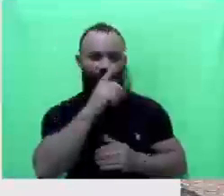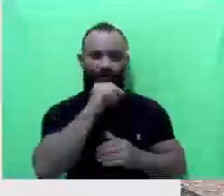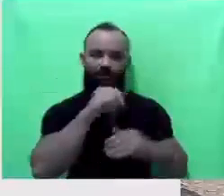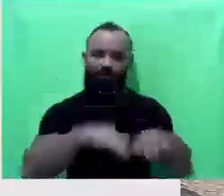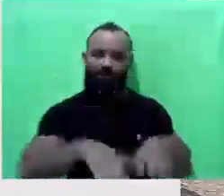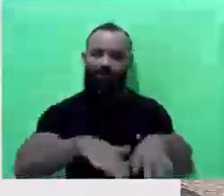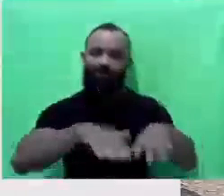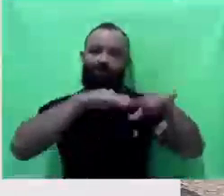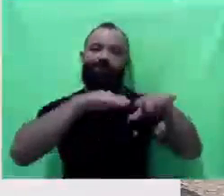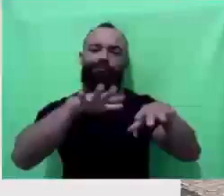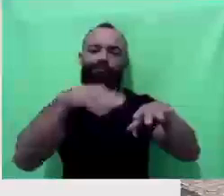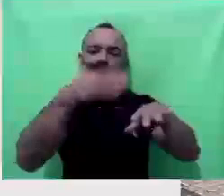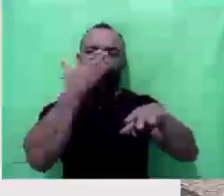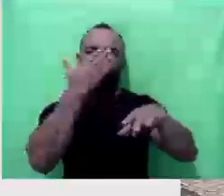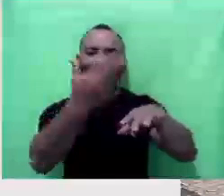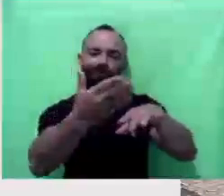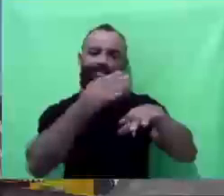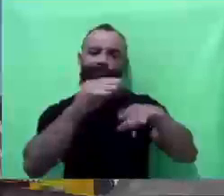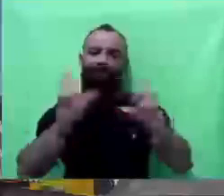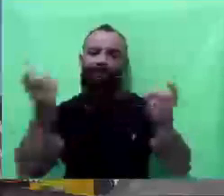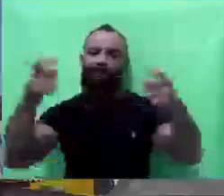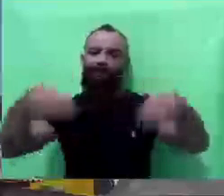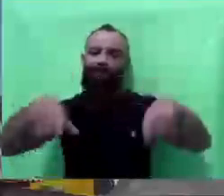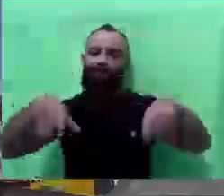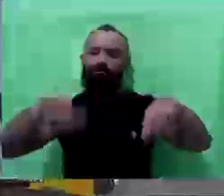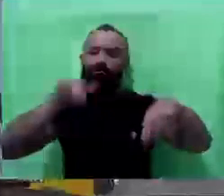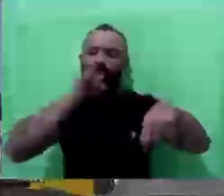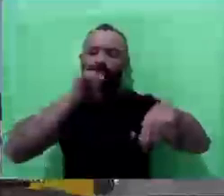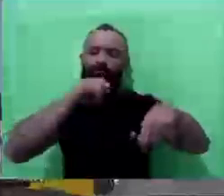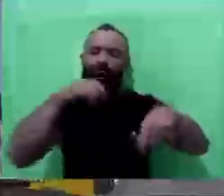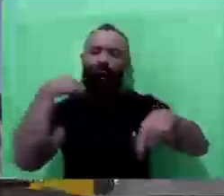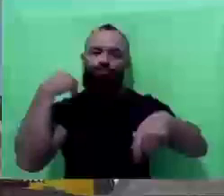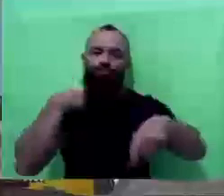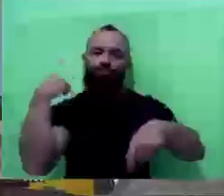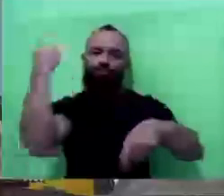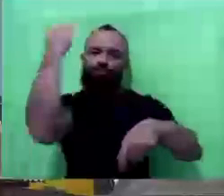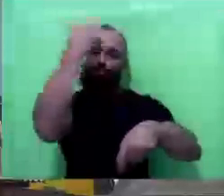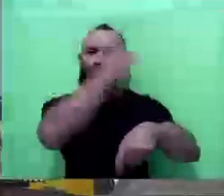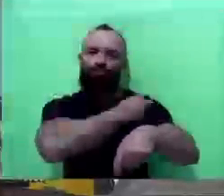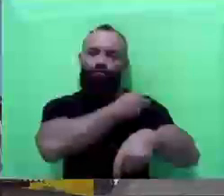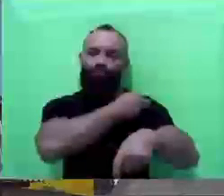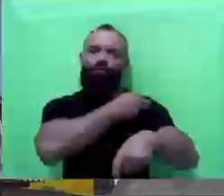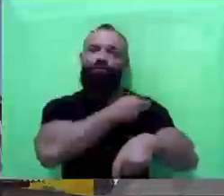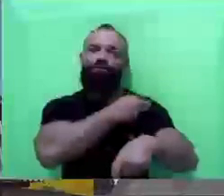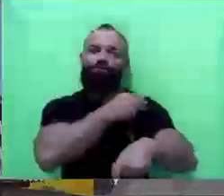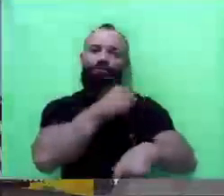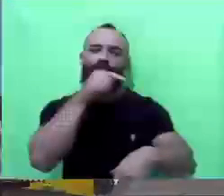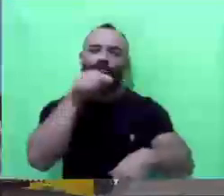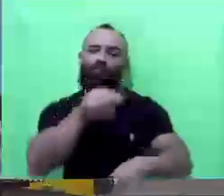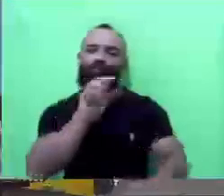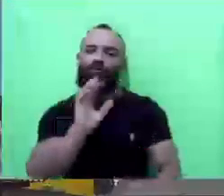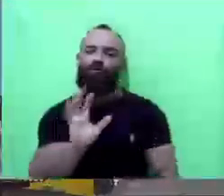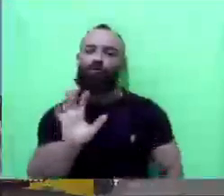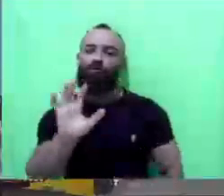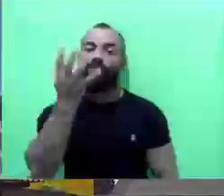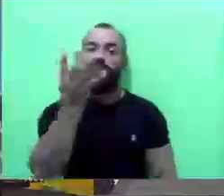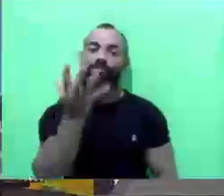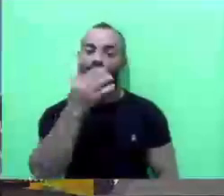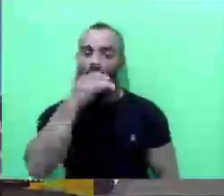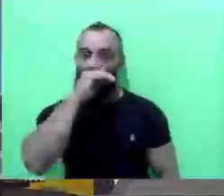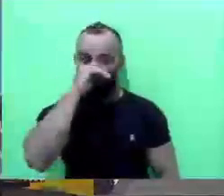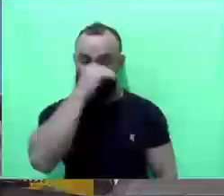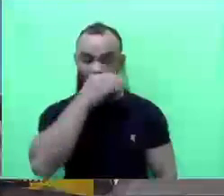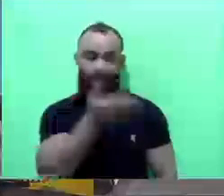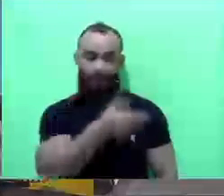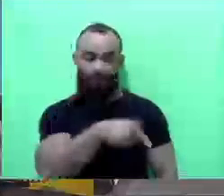frente do antigo campo Nossa Senhora Aparecida, na frente da verdureira do Renato. Isso aconteceu no final de semana, na